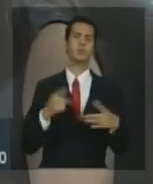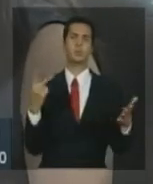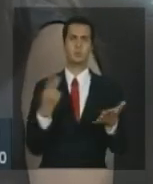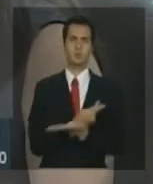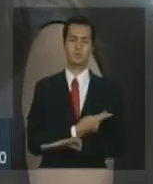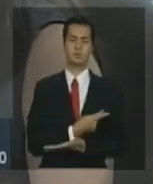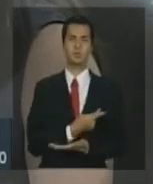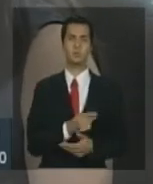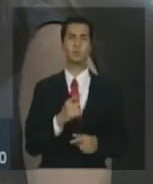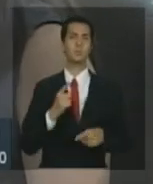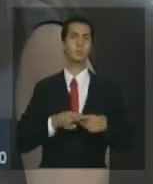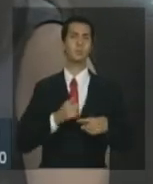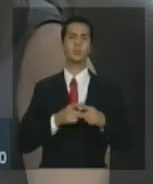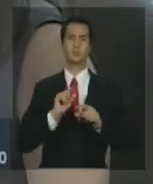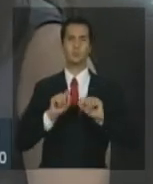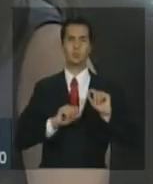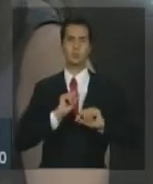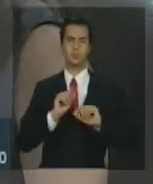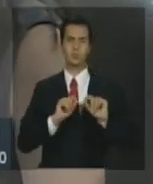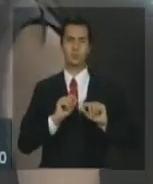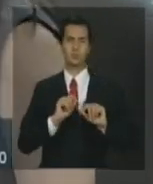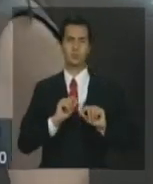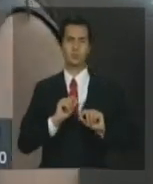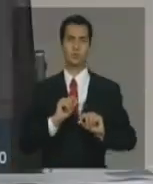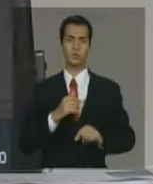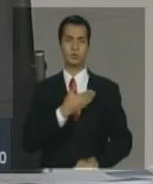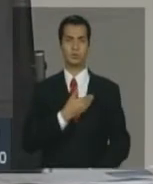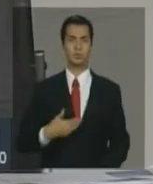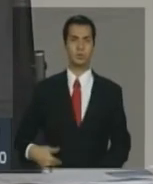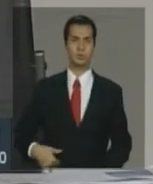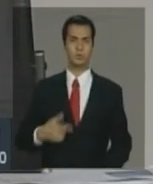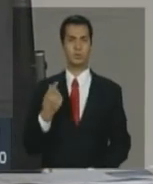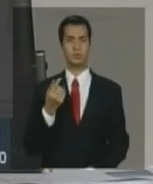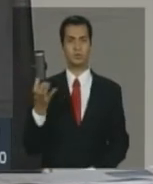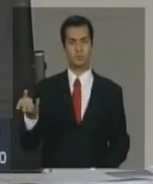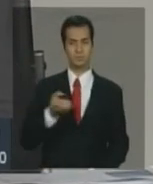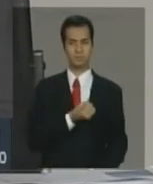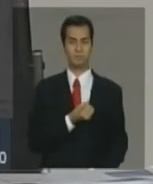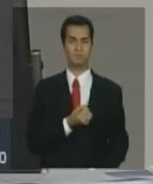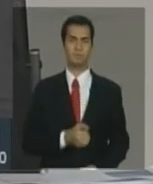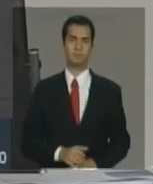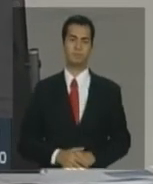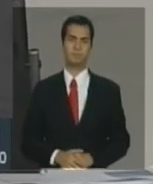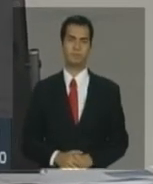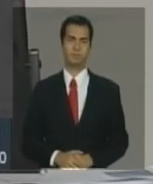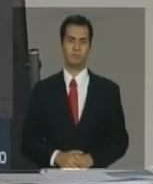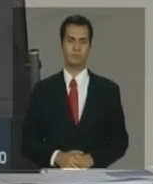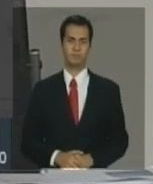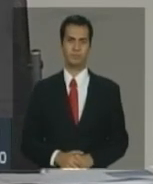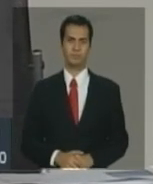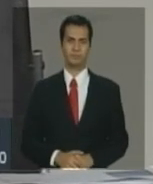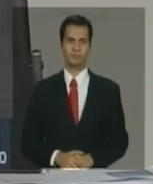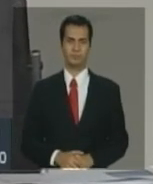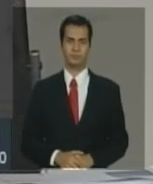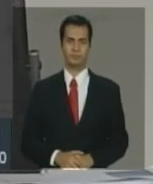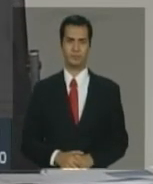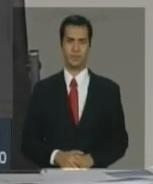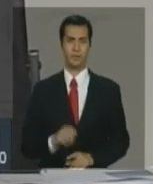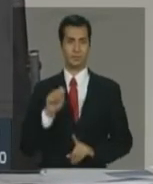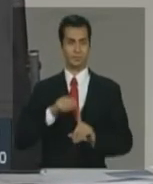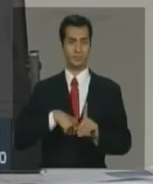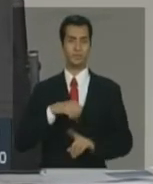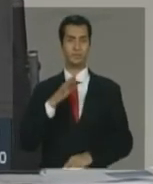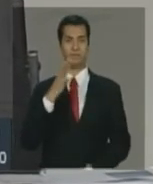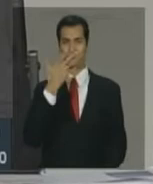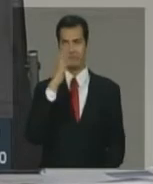gasto? O que levou o governo a buscar tantos dividendos assim no mês de fevereiro? O mês de fevereiro